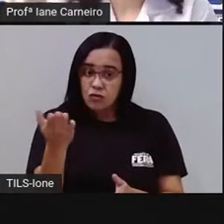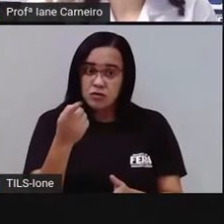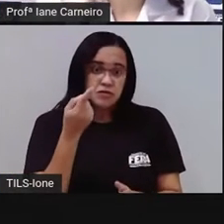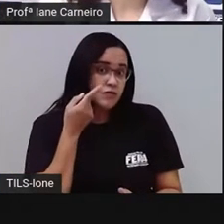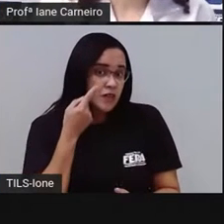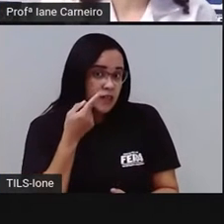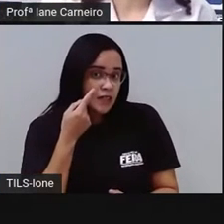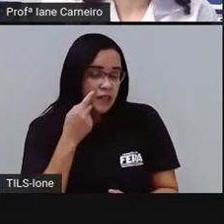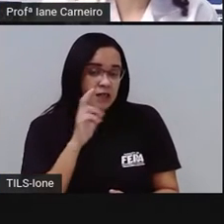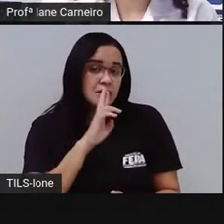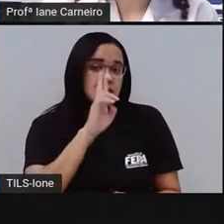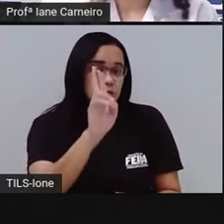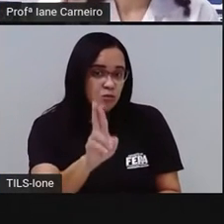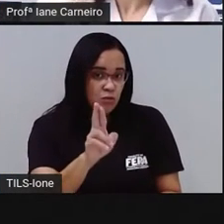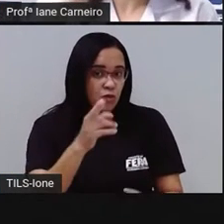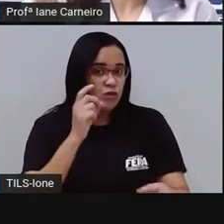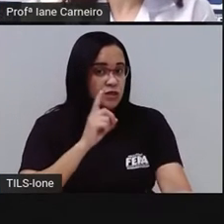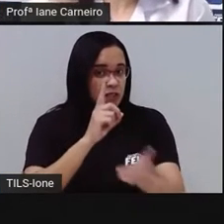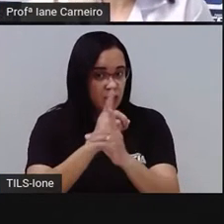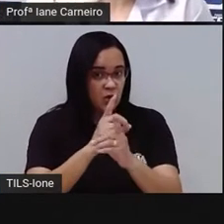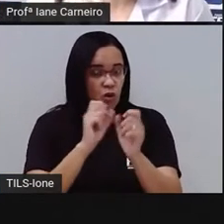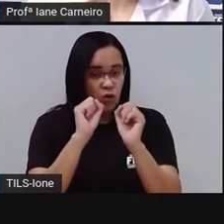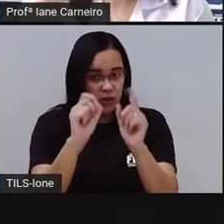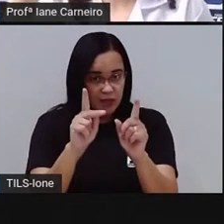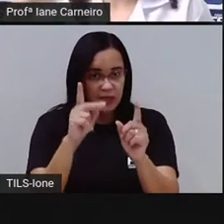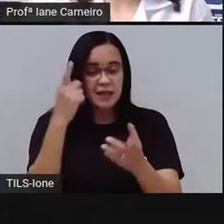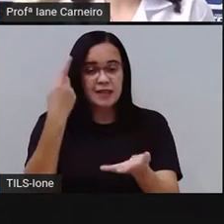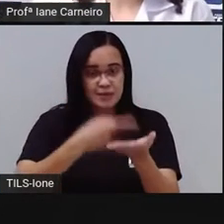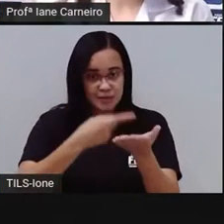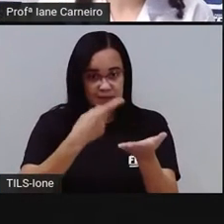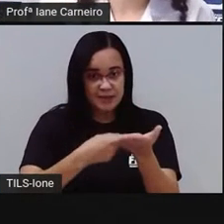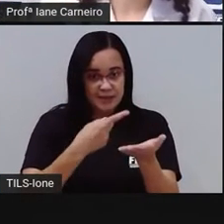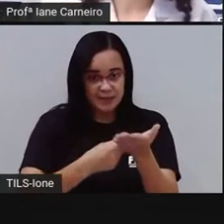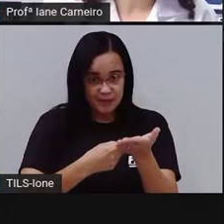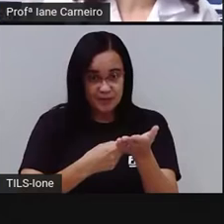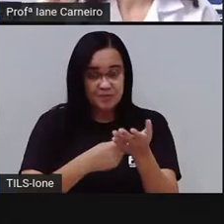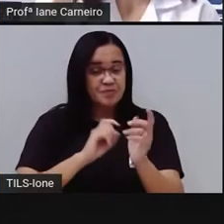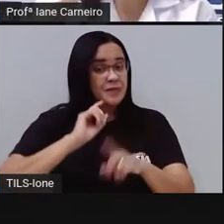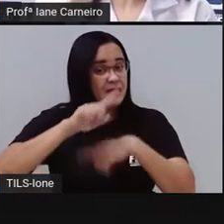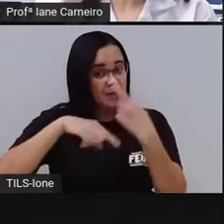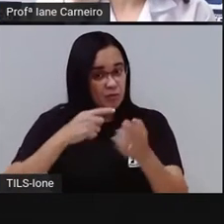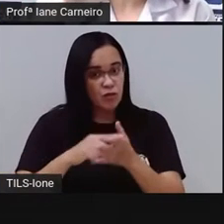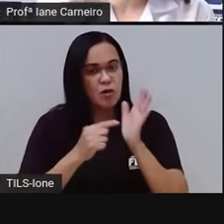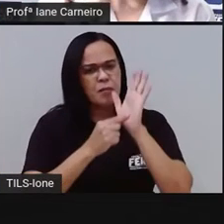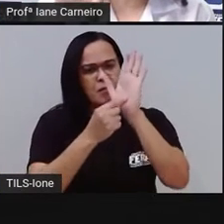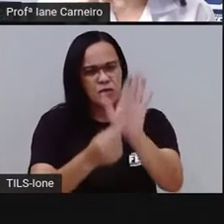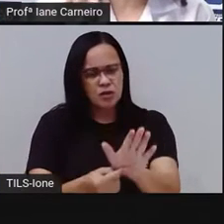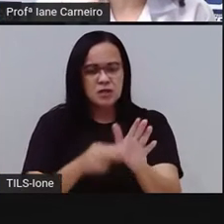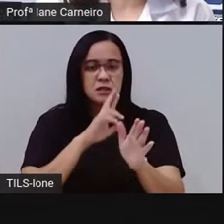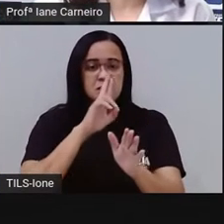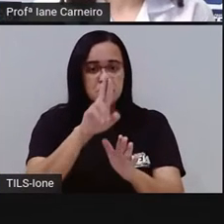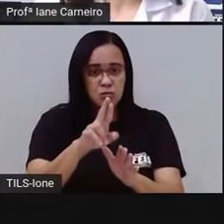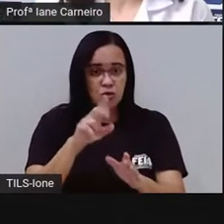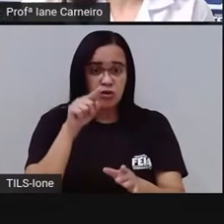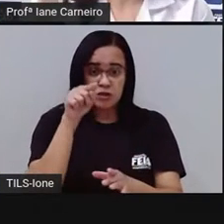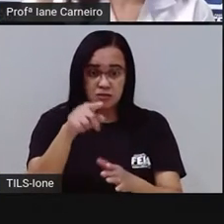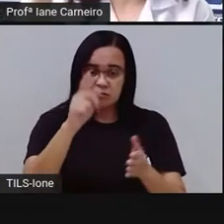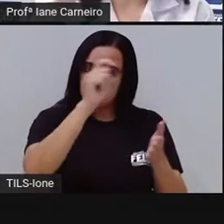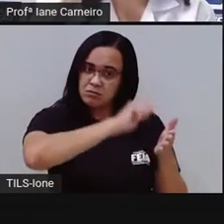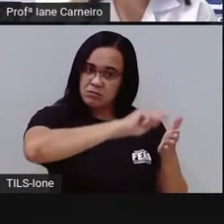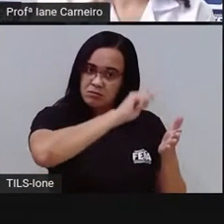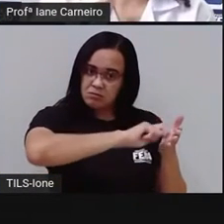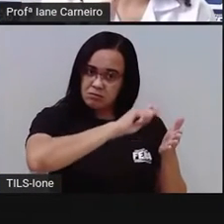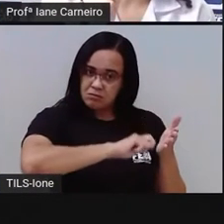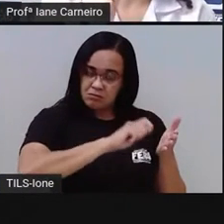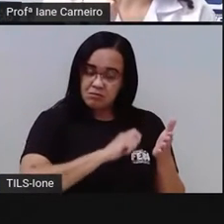a resposta para ela, combinado? E aí, depois a prova vai mostrar, revelar a resposta e aí você já escreve aí no seu caderno a